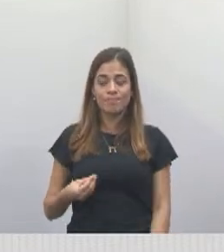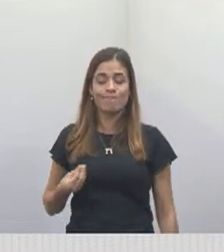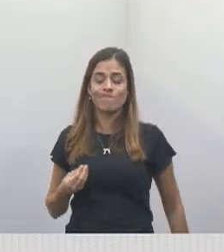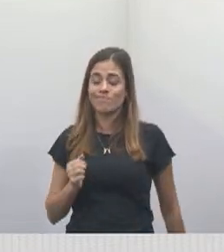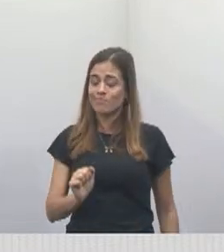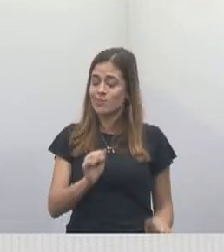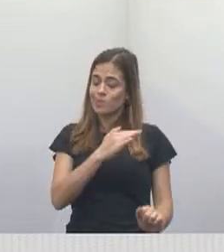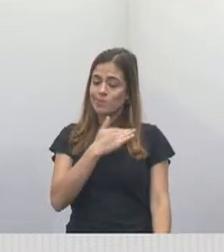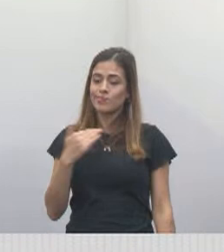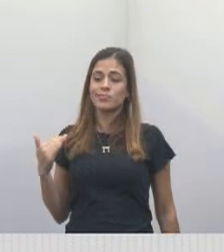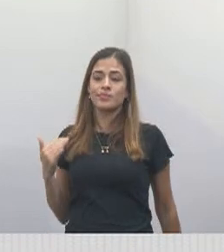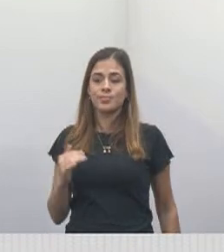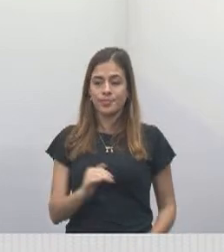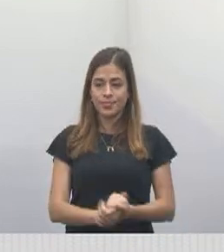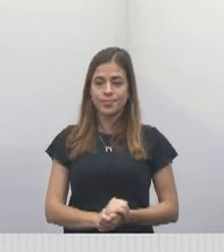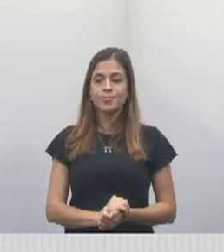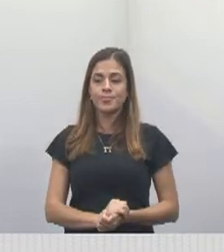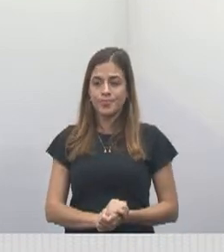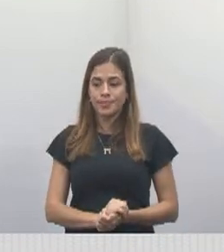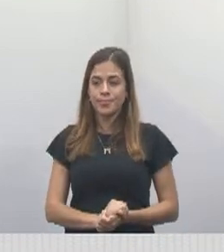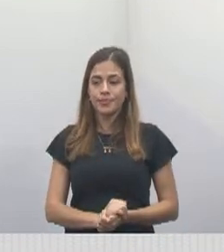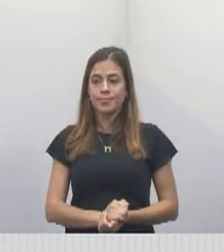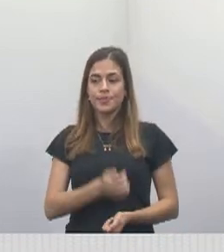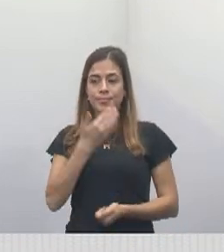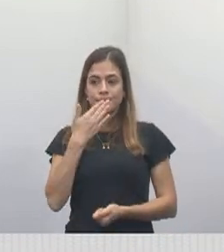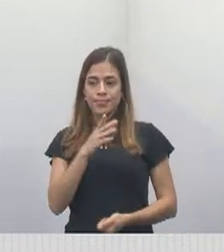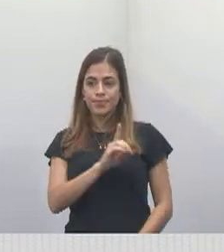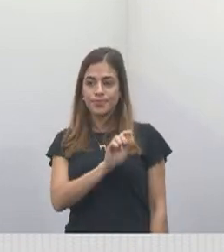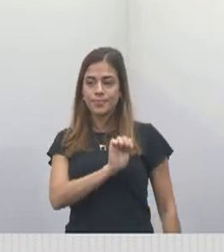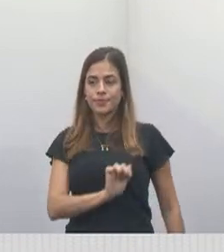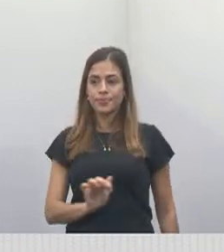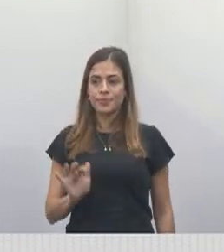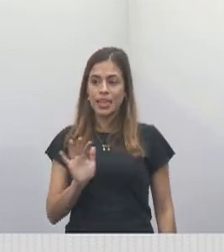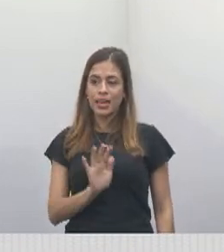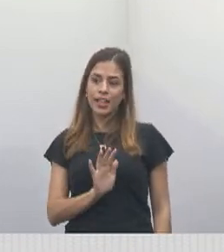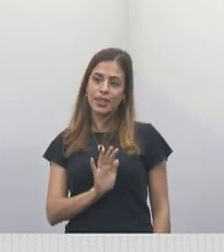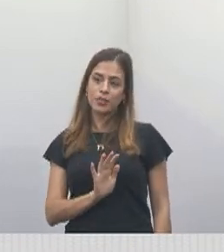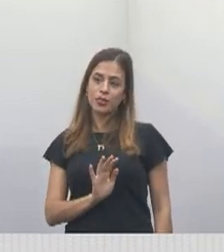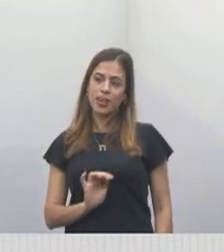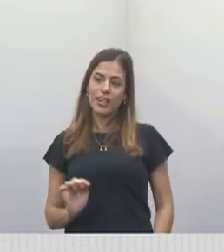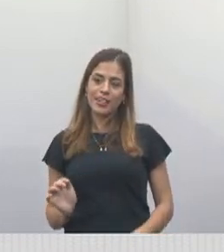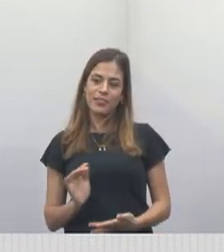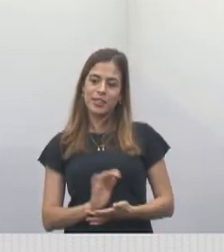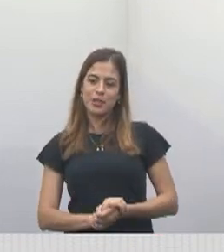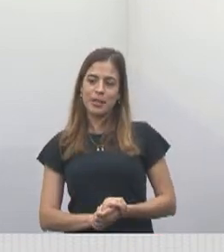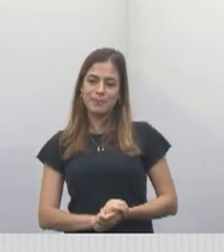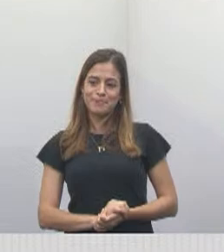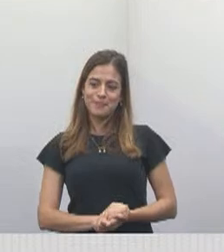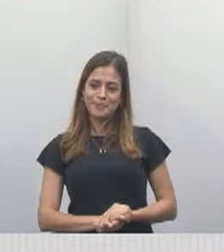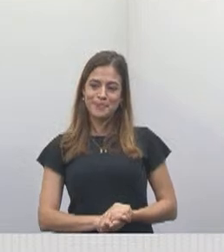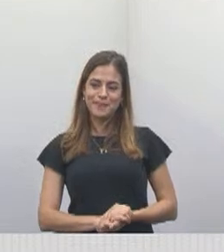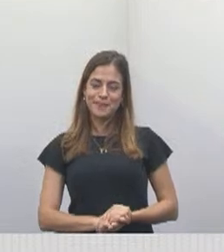Peço aos senhores deputados que reforcem isso perante o governo do Estado de São Paulo.